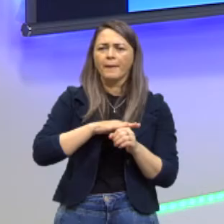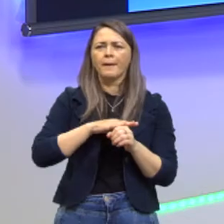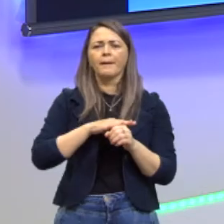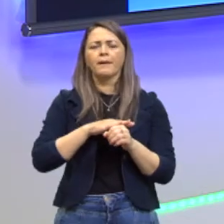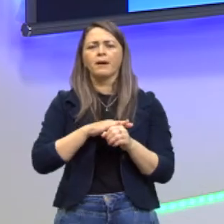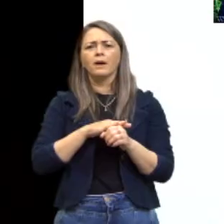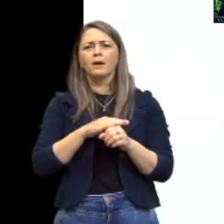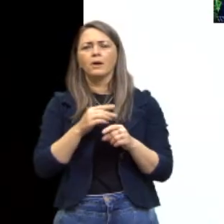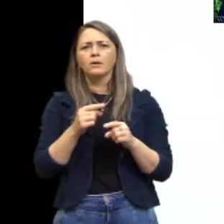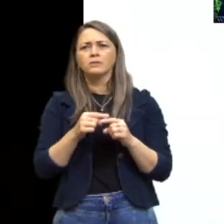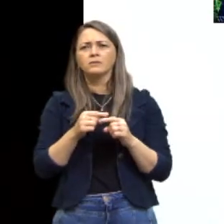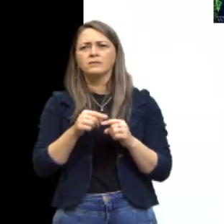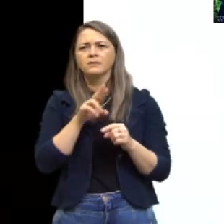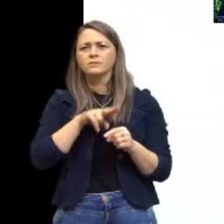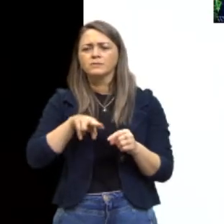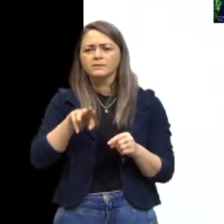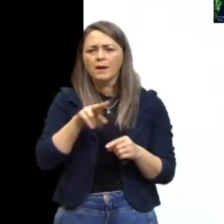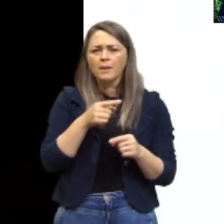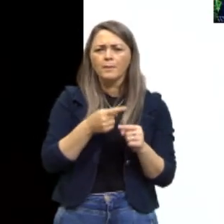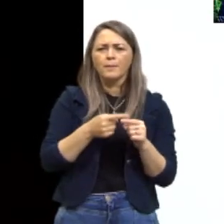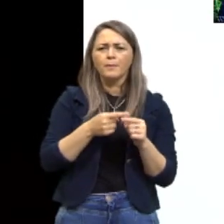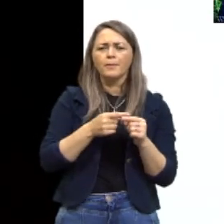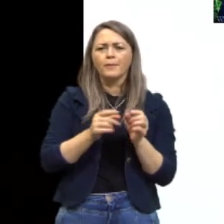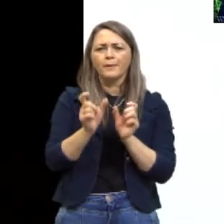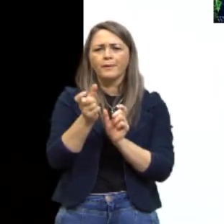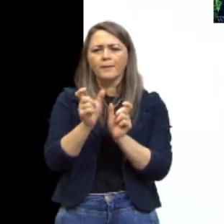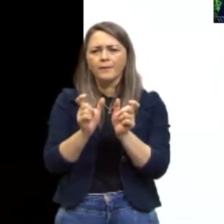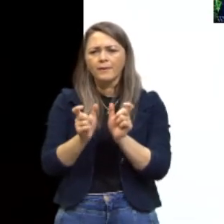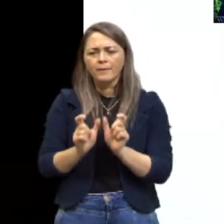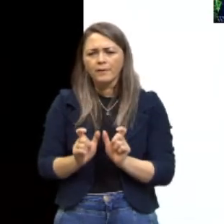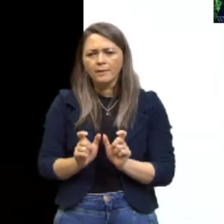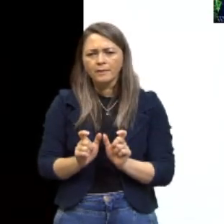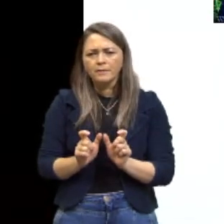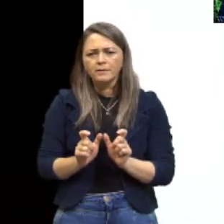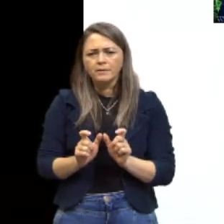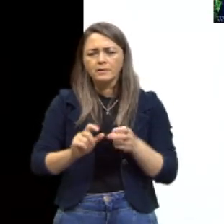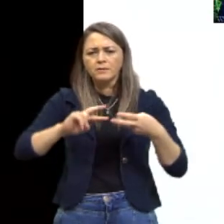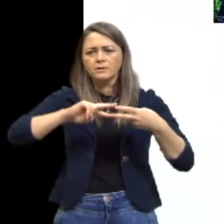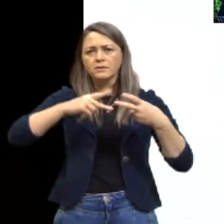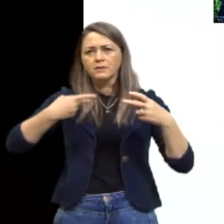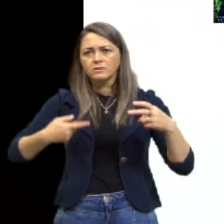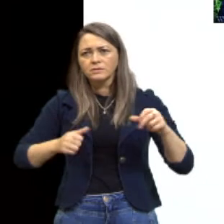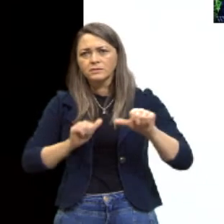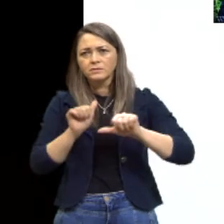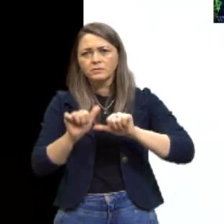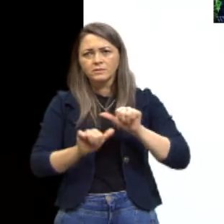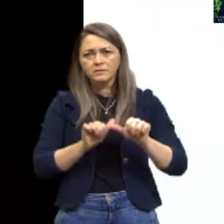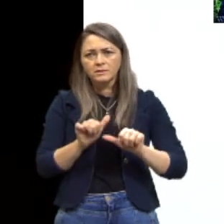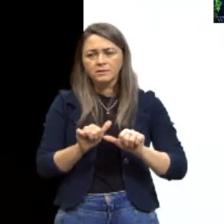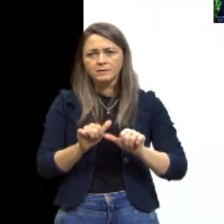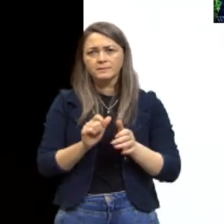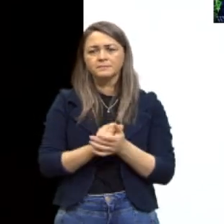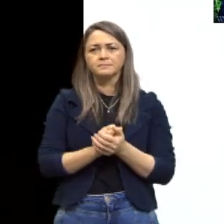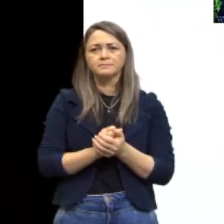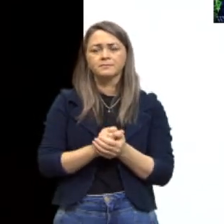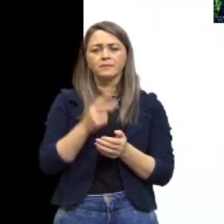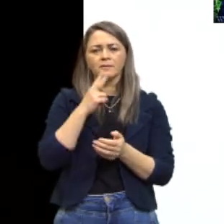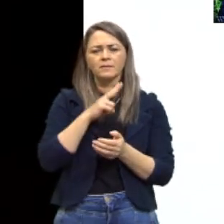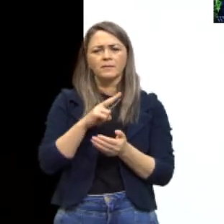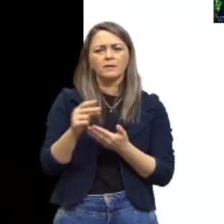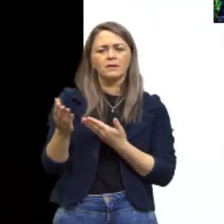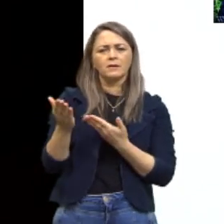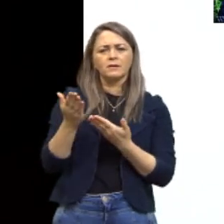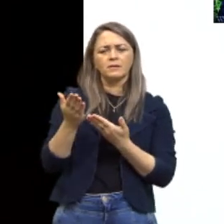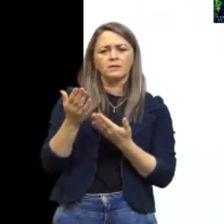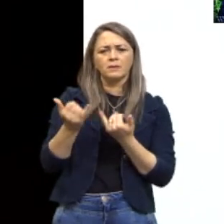deveríamos consumir porque são organismos geneticamente modificados. Então, vamos avaliar um